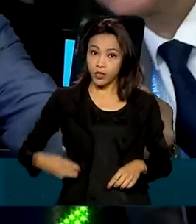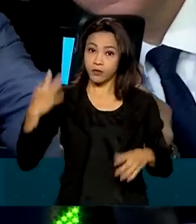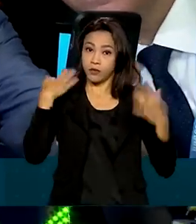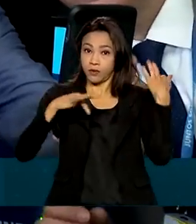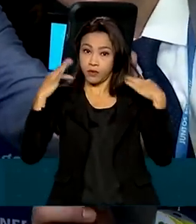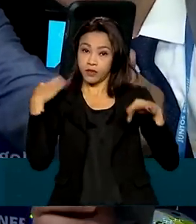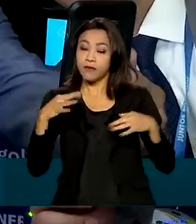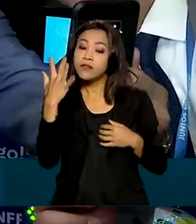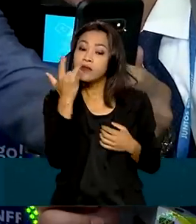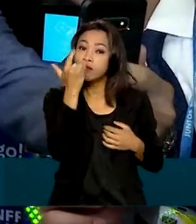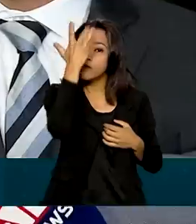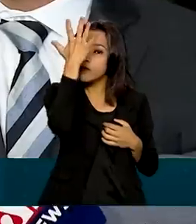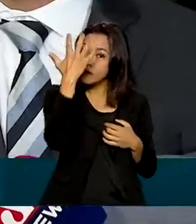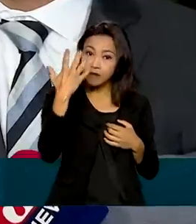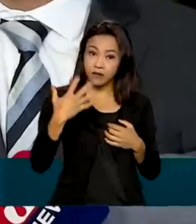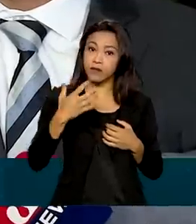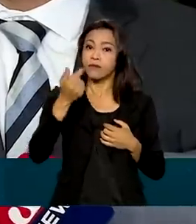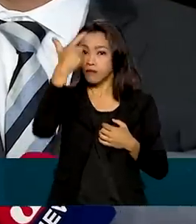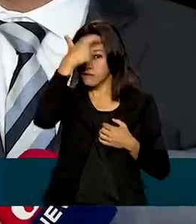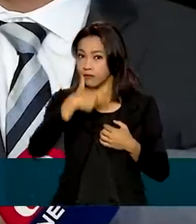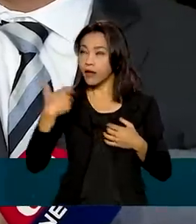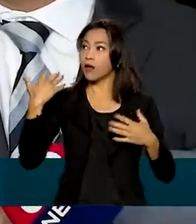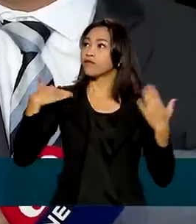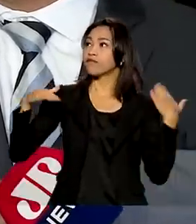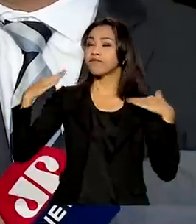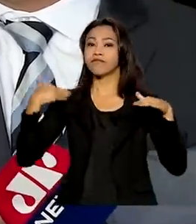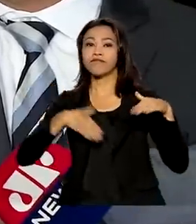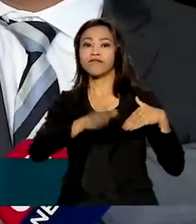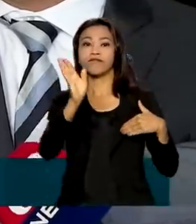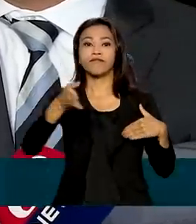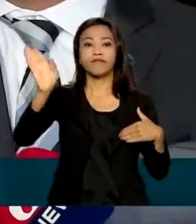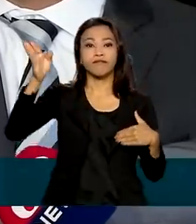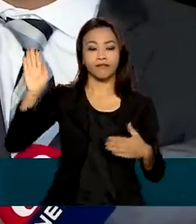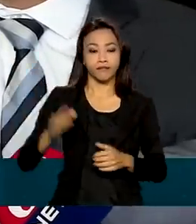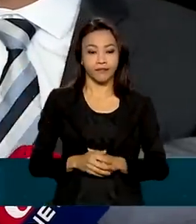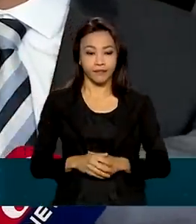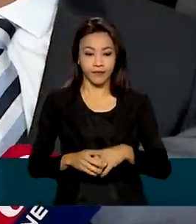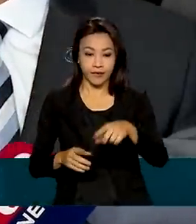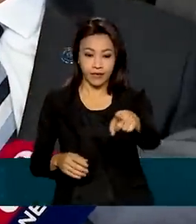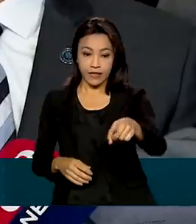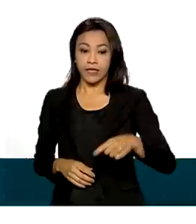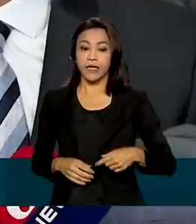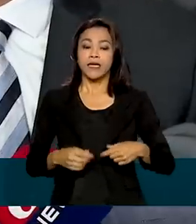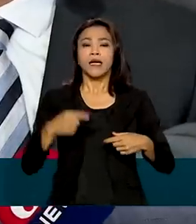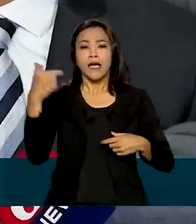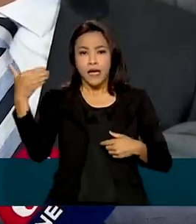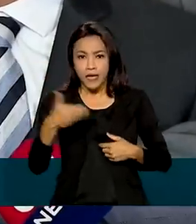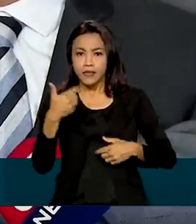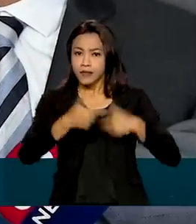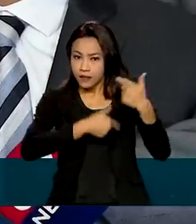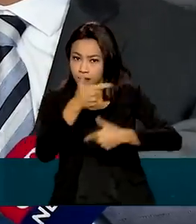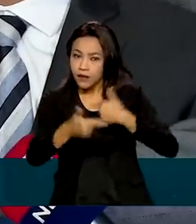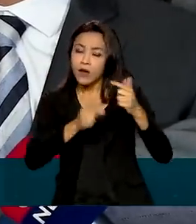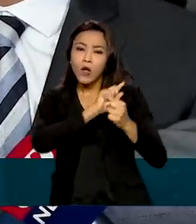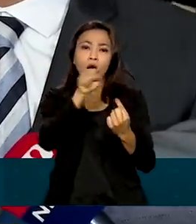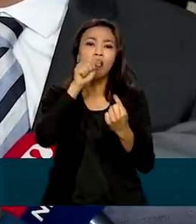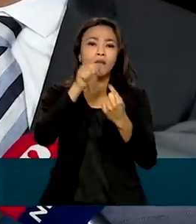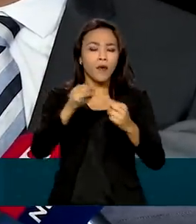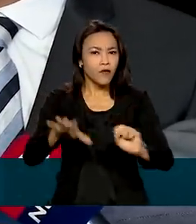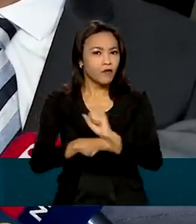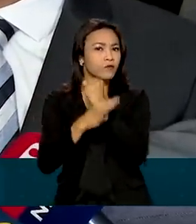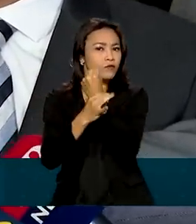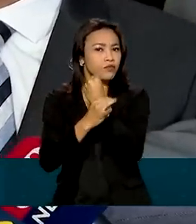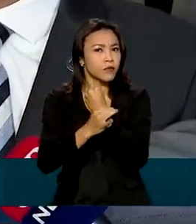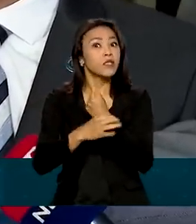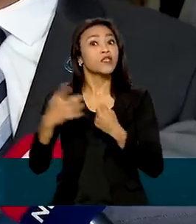facilitar a vida do turista. Turismo sem conectividade, não existe turismo. Então, essa ação é justamente para fortalecer o setor